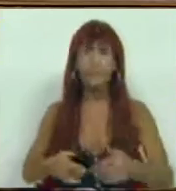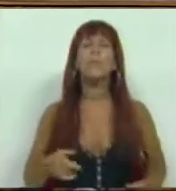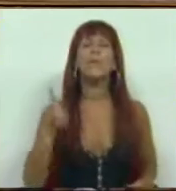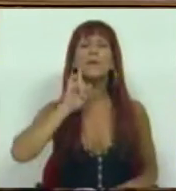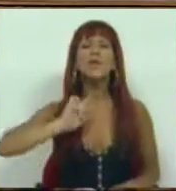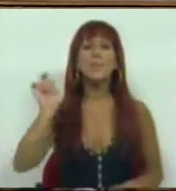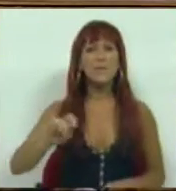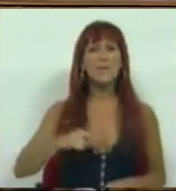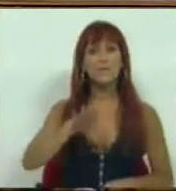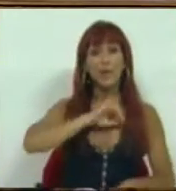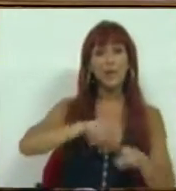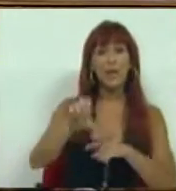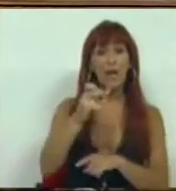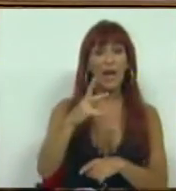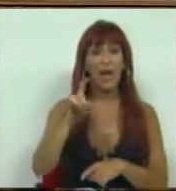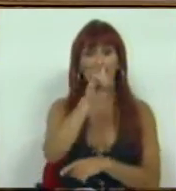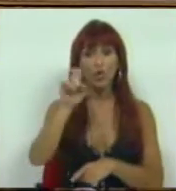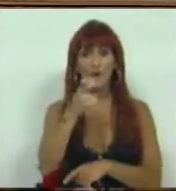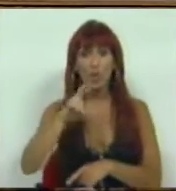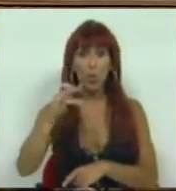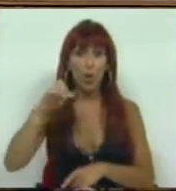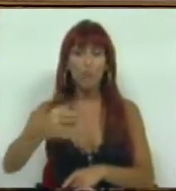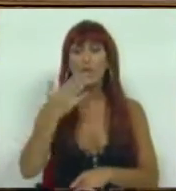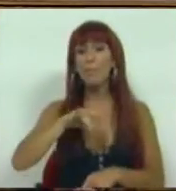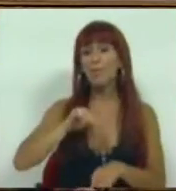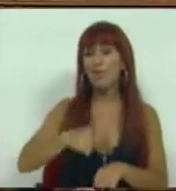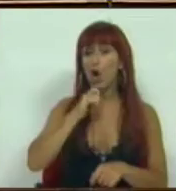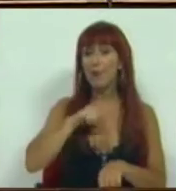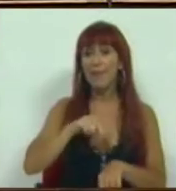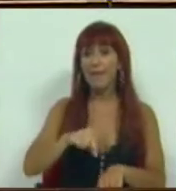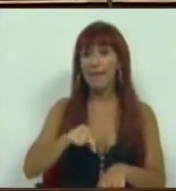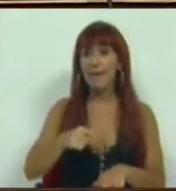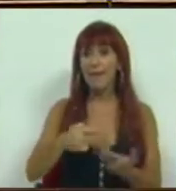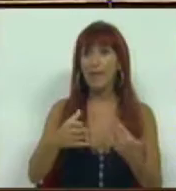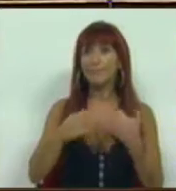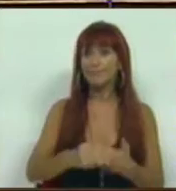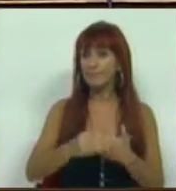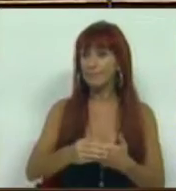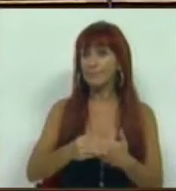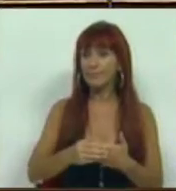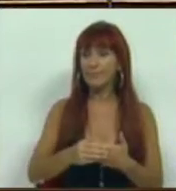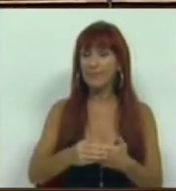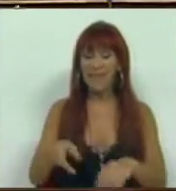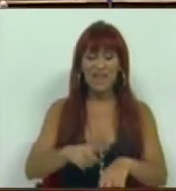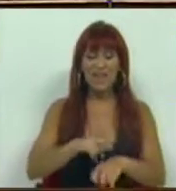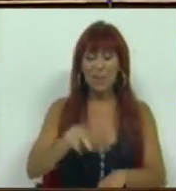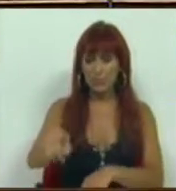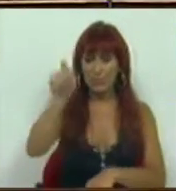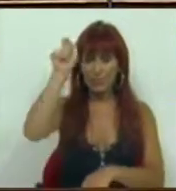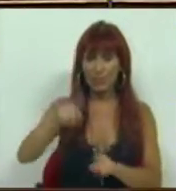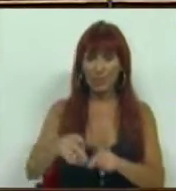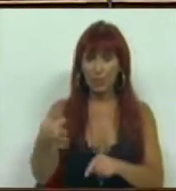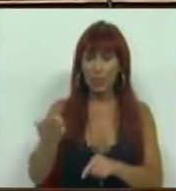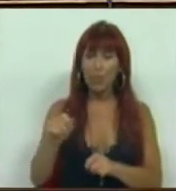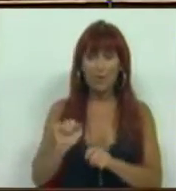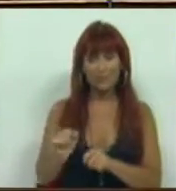Senhora Presidente, Sr. Deputado Carlos do Rinho, aproveitar esta oportunidade para cumprimentar a direcção eleita do Partido